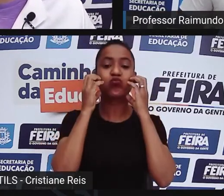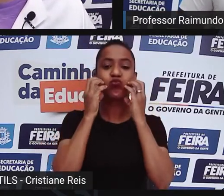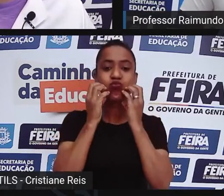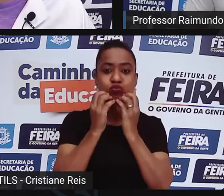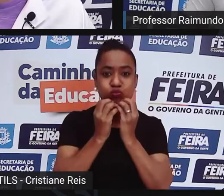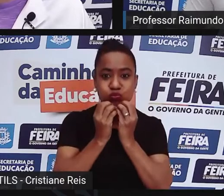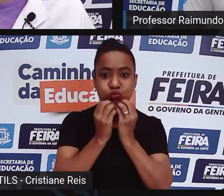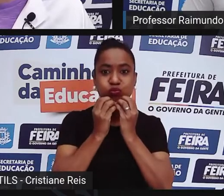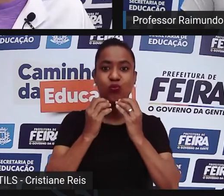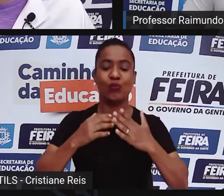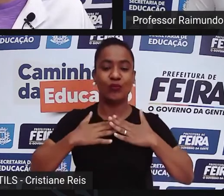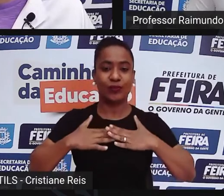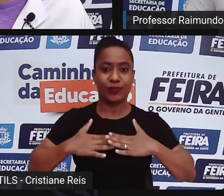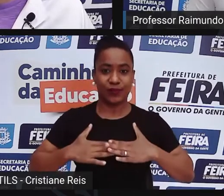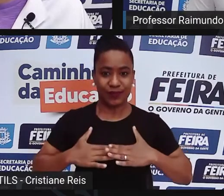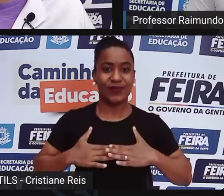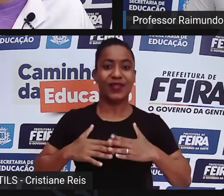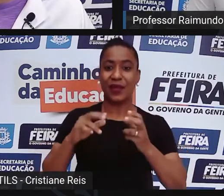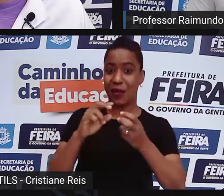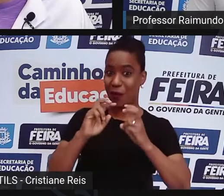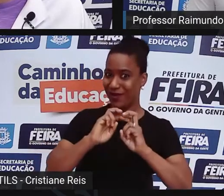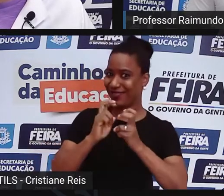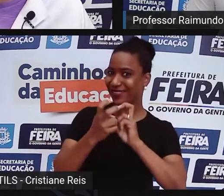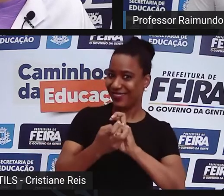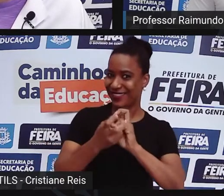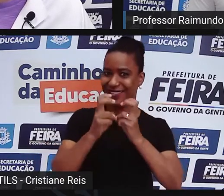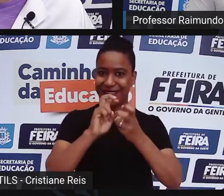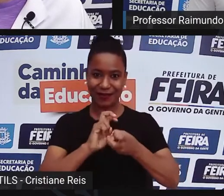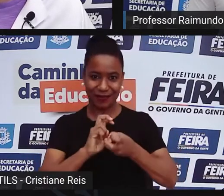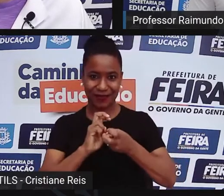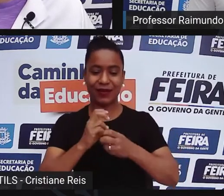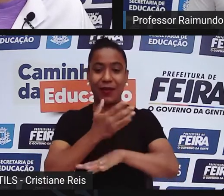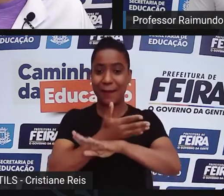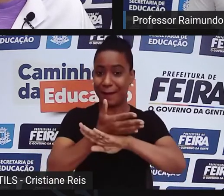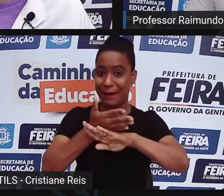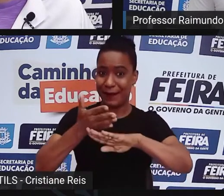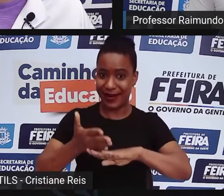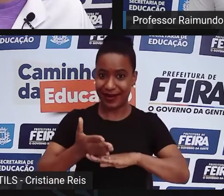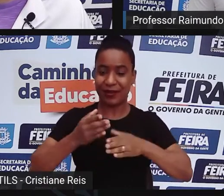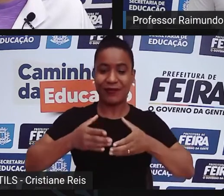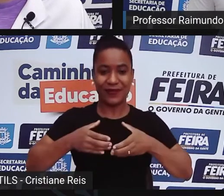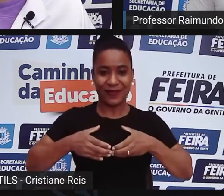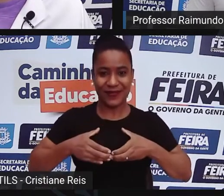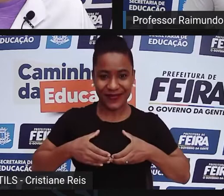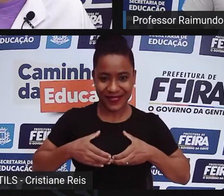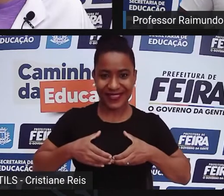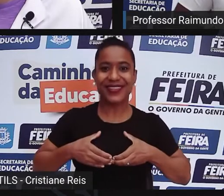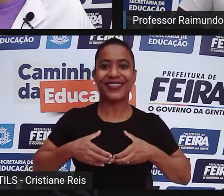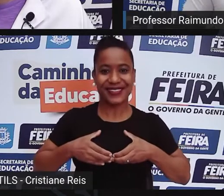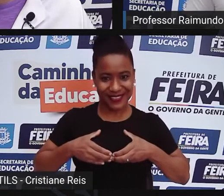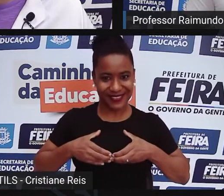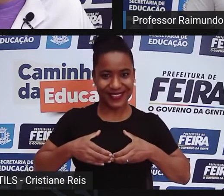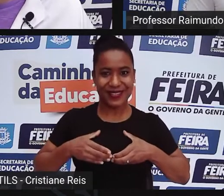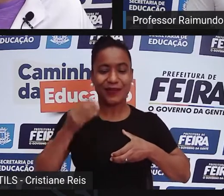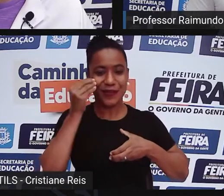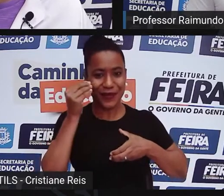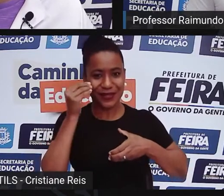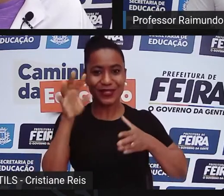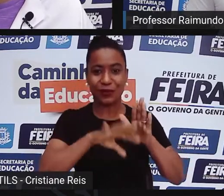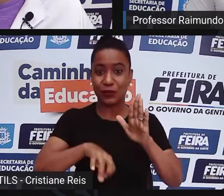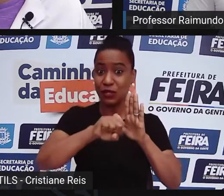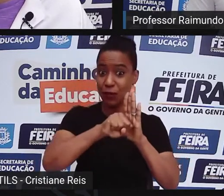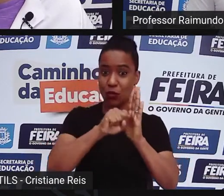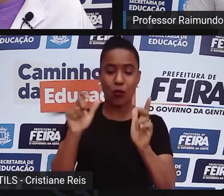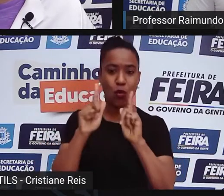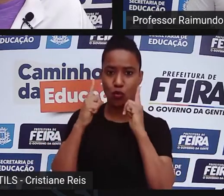Hoje me encontro com o uniforme da capoeira, uma camisa branca que representa o símbolo do meu grupo.